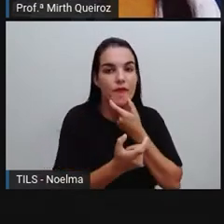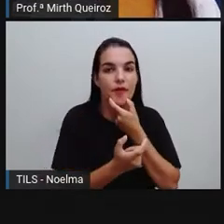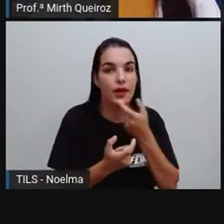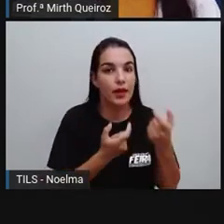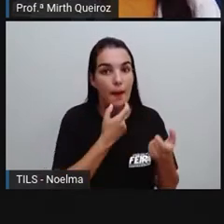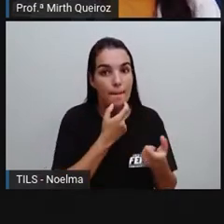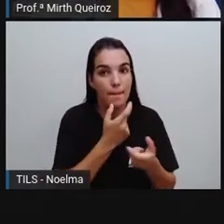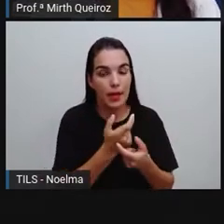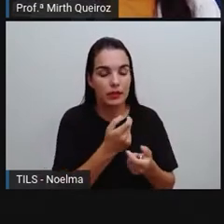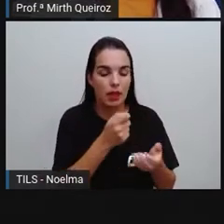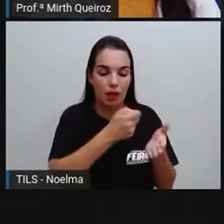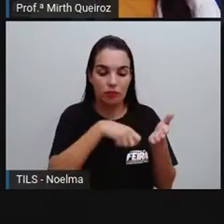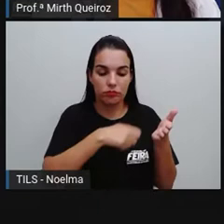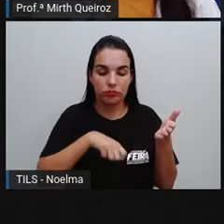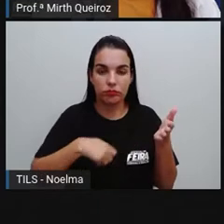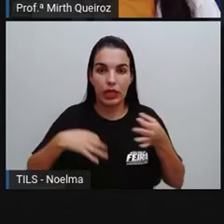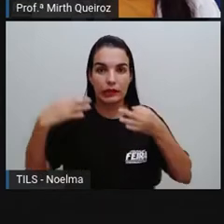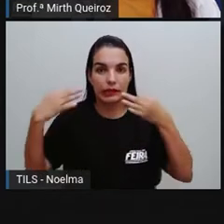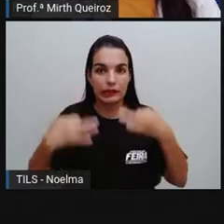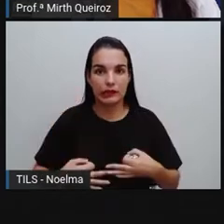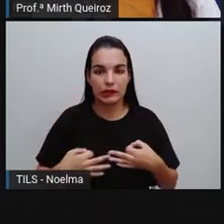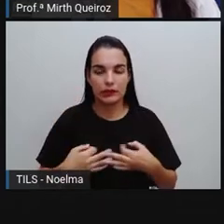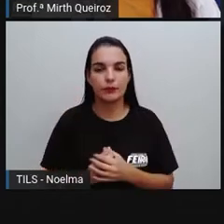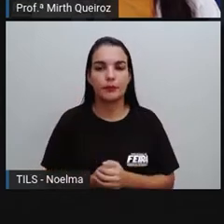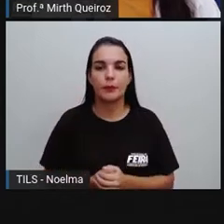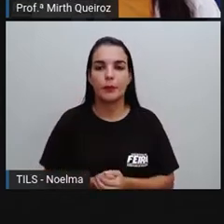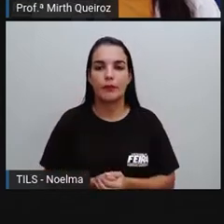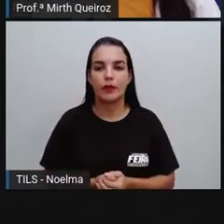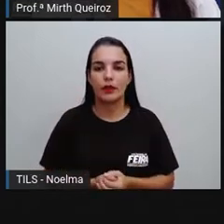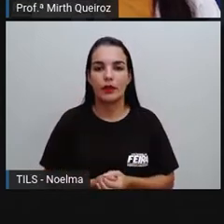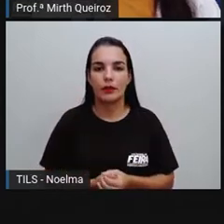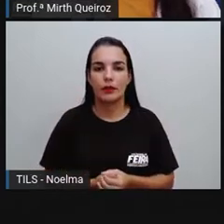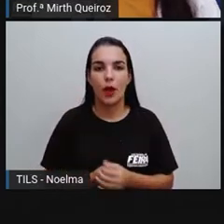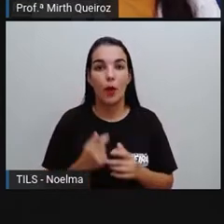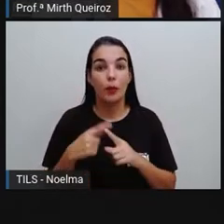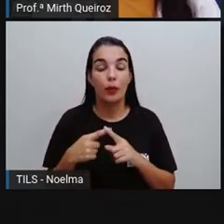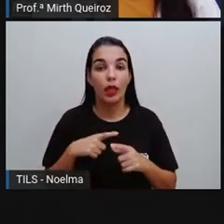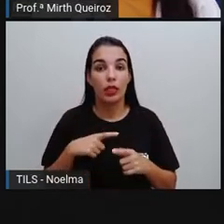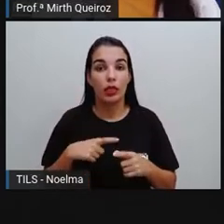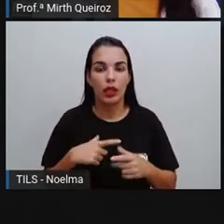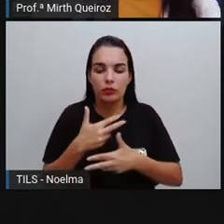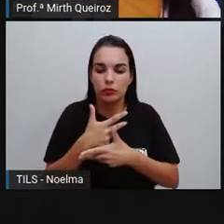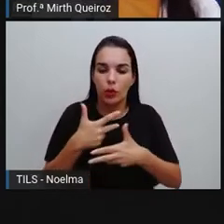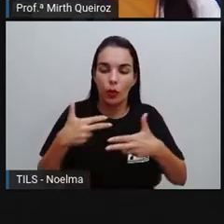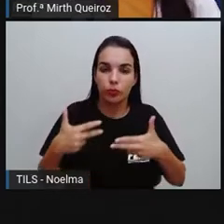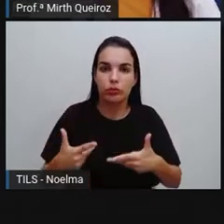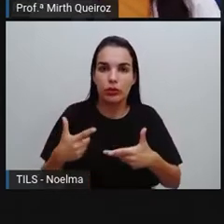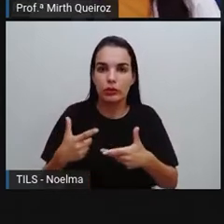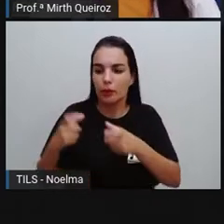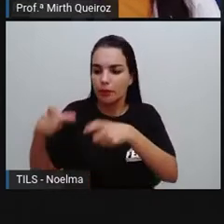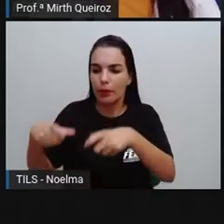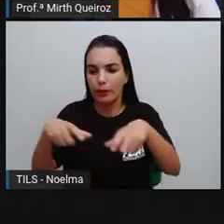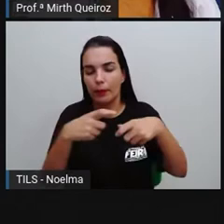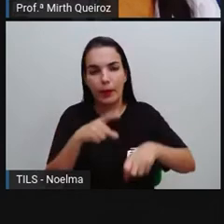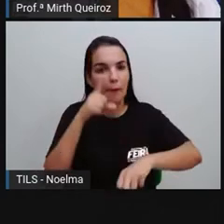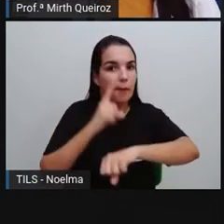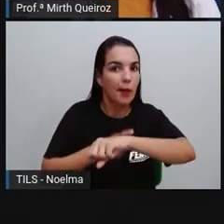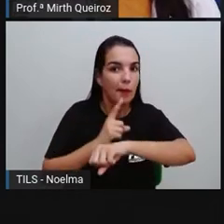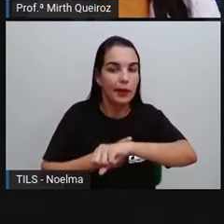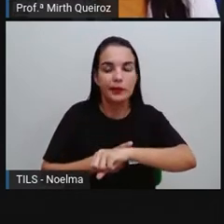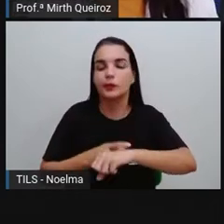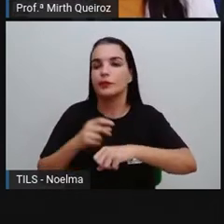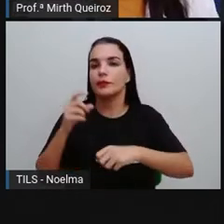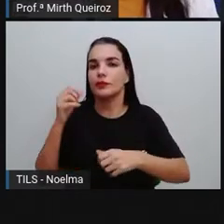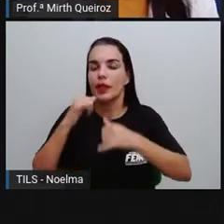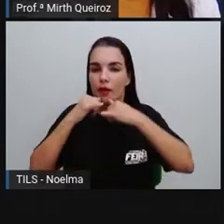Da gente, no caso, a formal. Que é para situações formais. Por isso que a gente fala sobre a